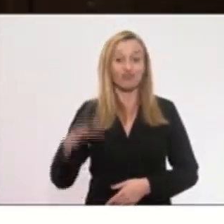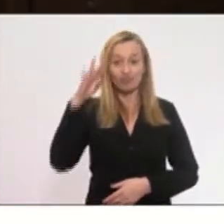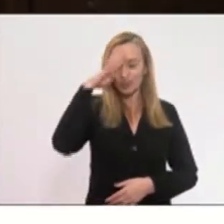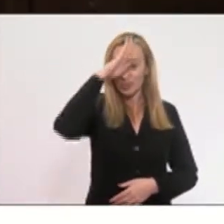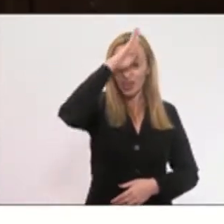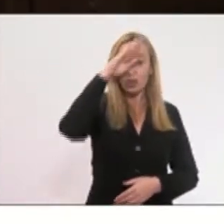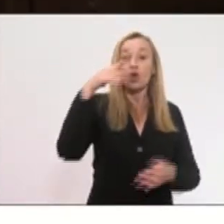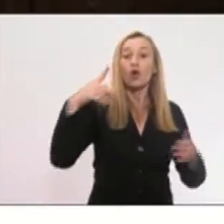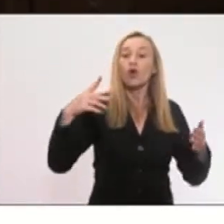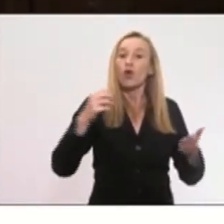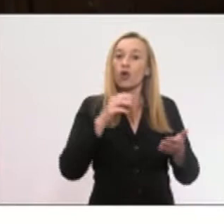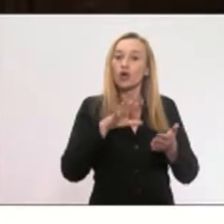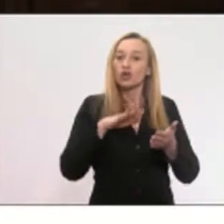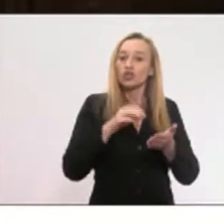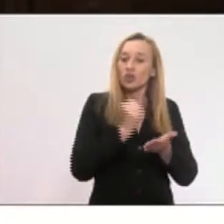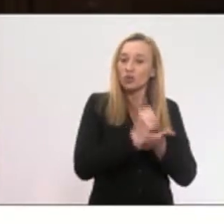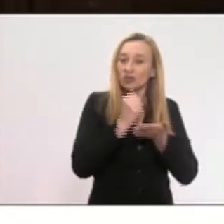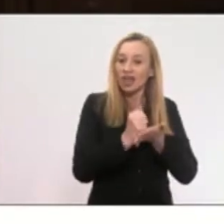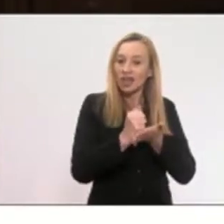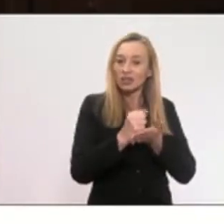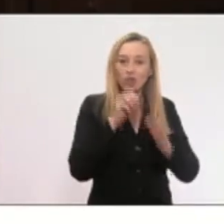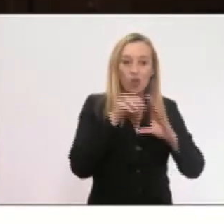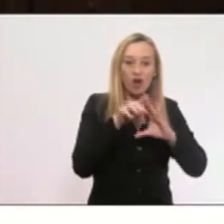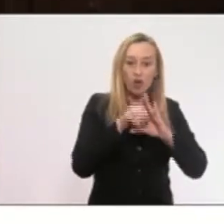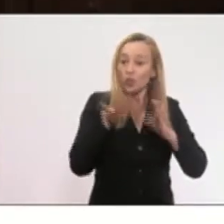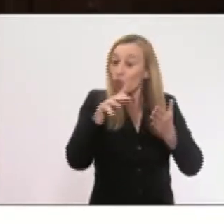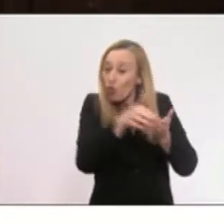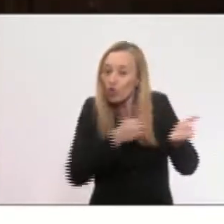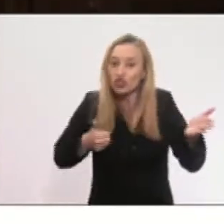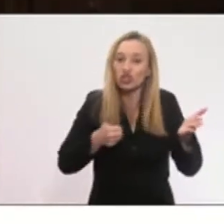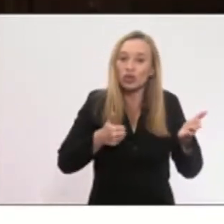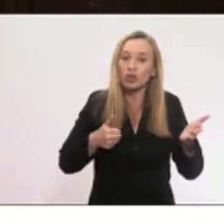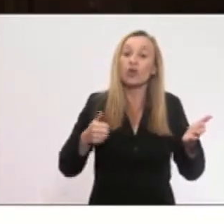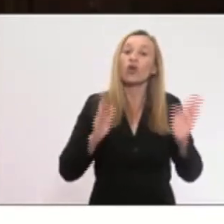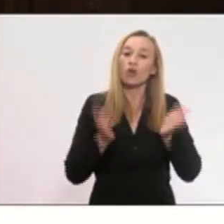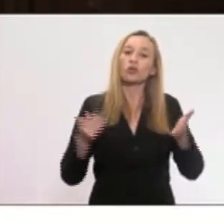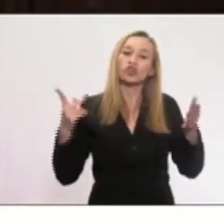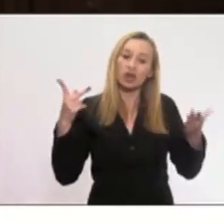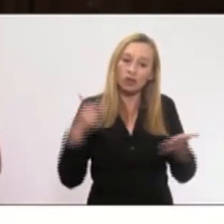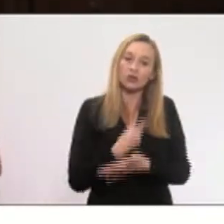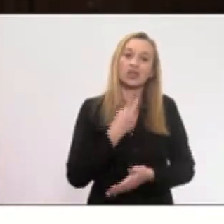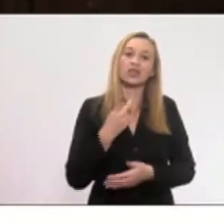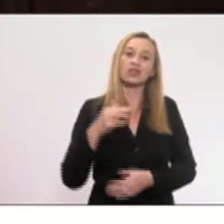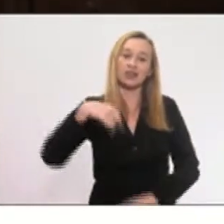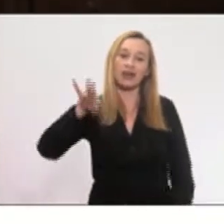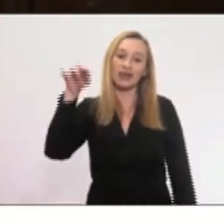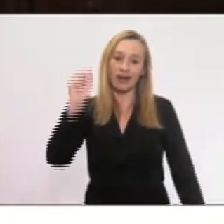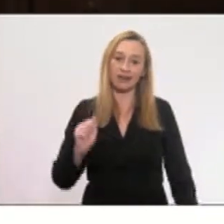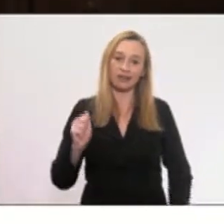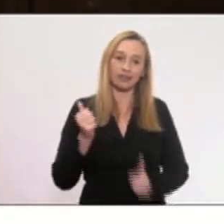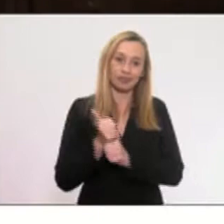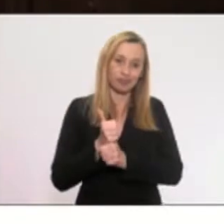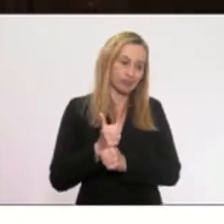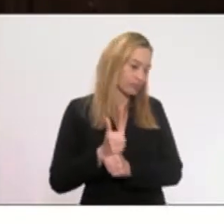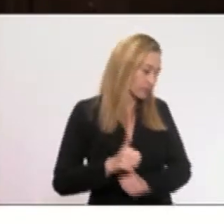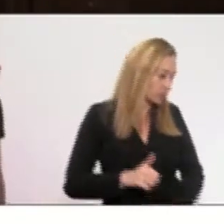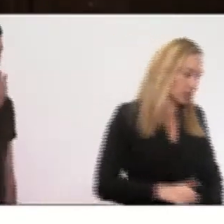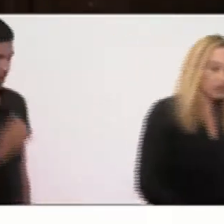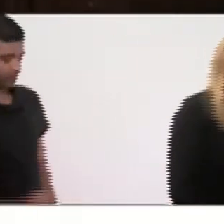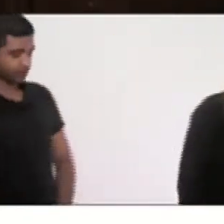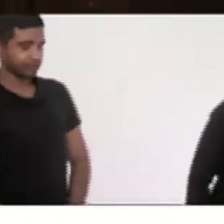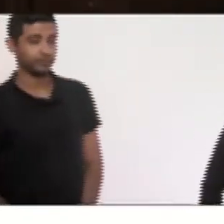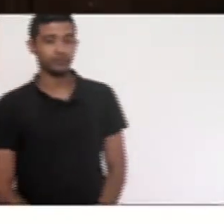contrato de publicidade com a Globo, hoje acontece em Maricá, deputado Márcio Galberto. Na